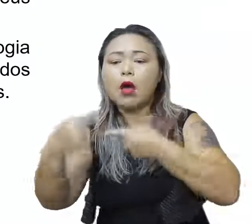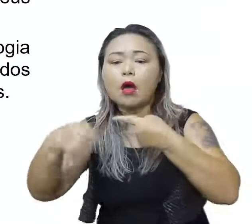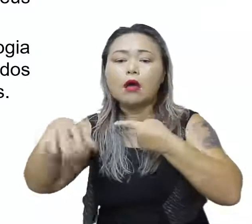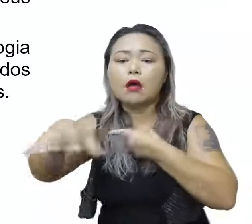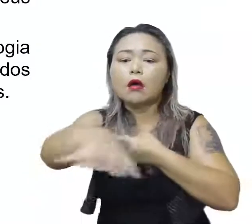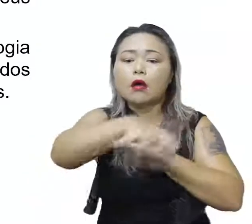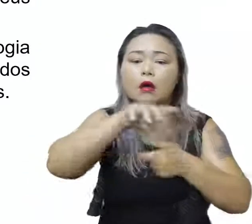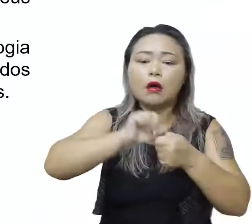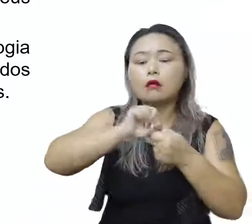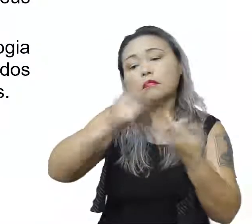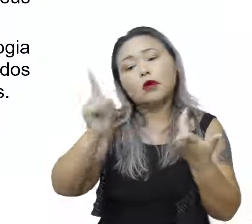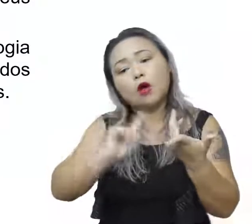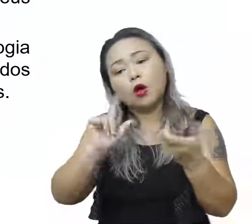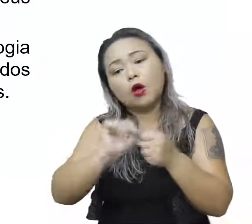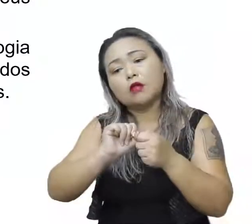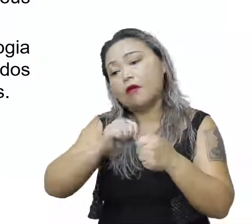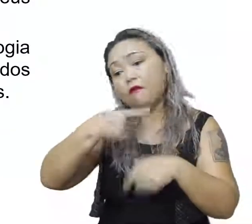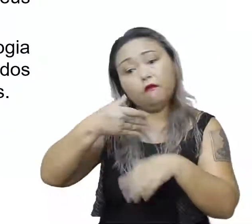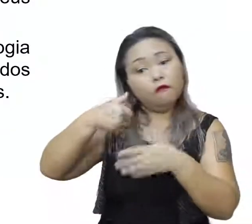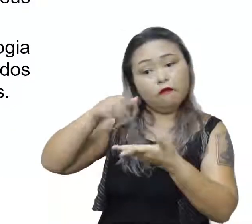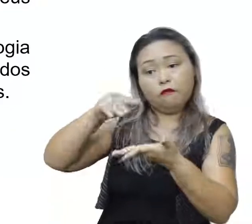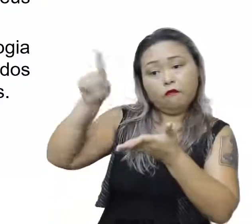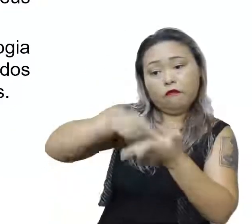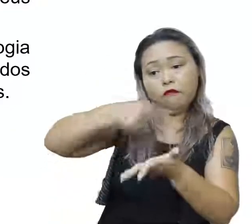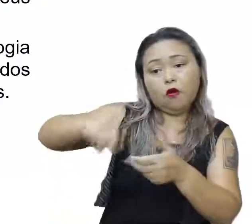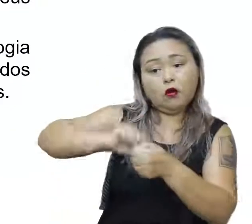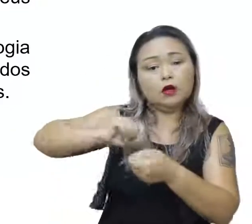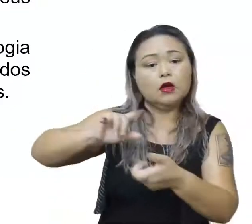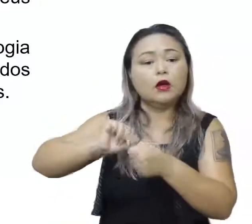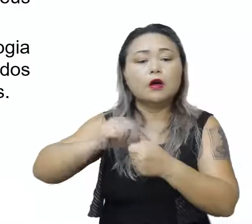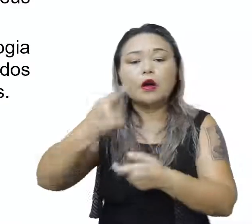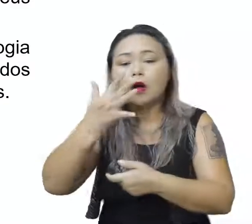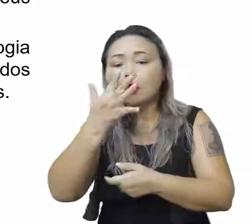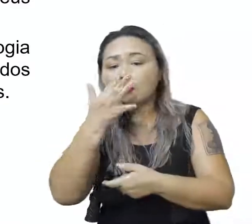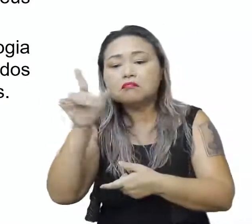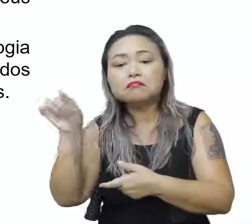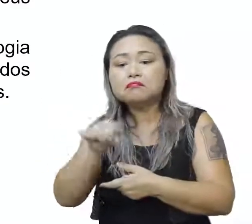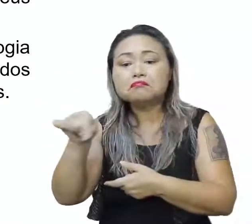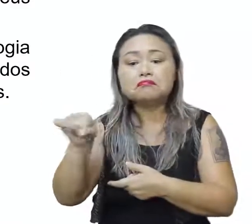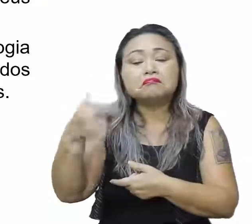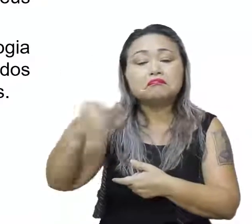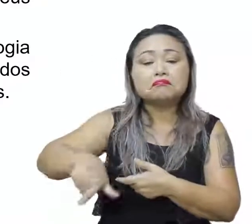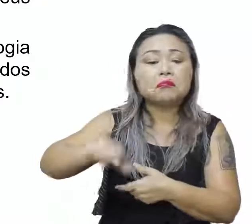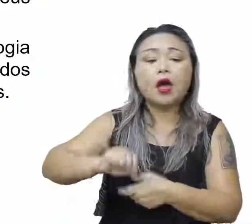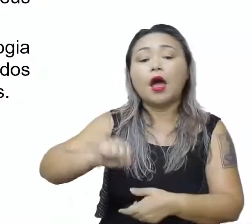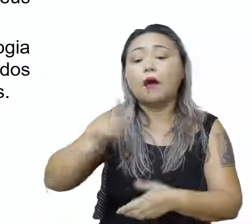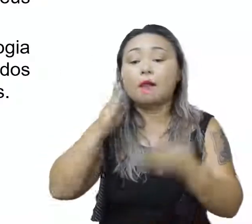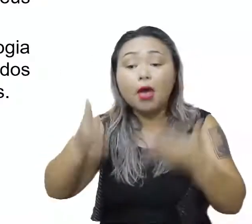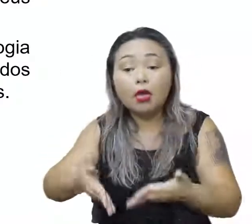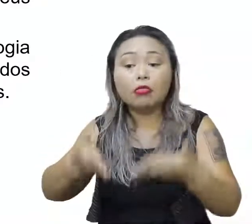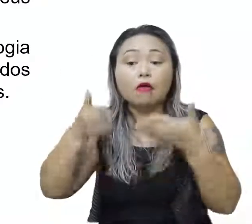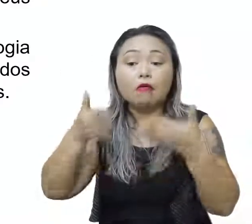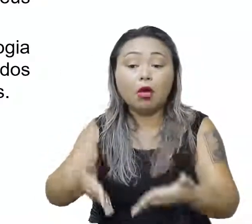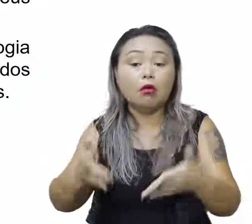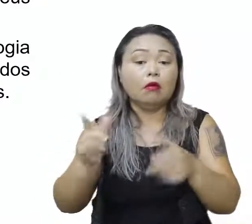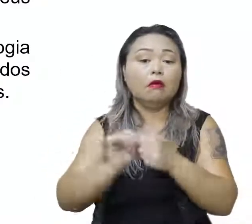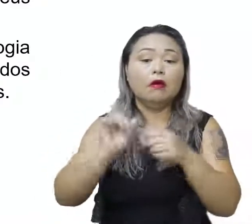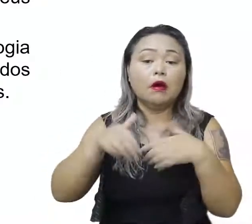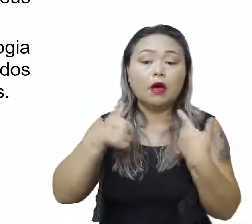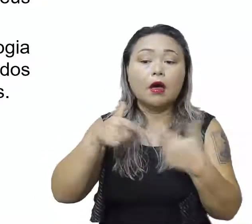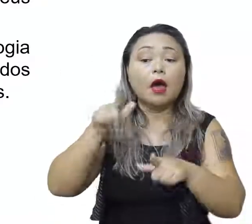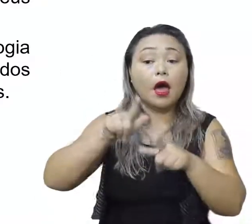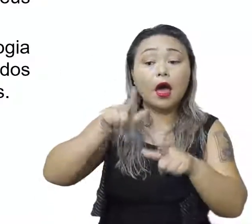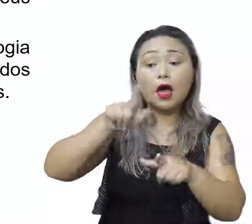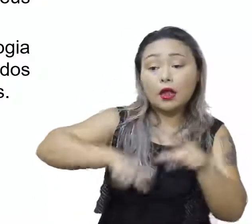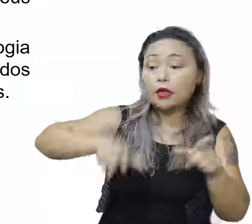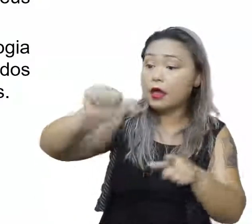em áreas, áreas do semiárido, está fora. Portanto, observa aí, novamente, apenas, eu não falei que a letra